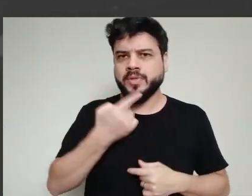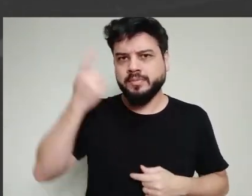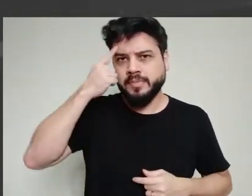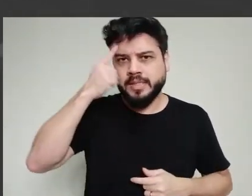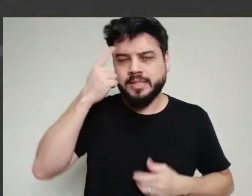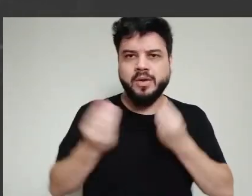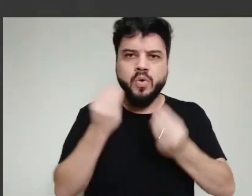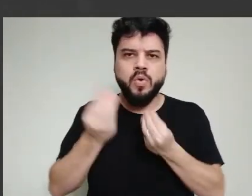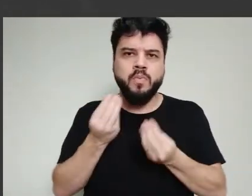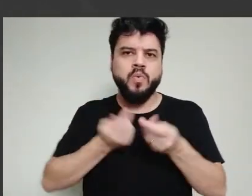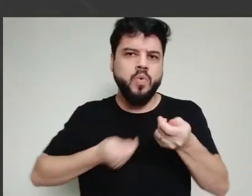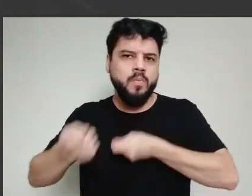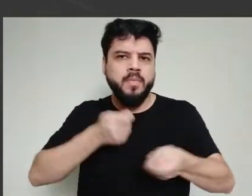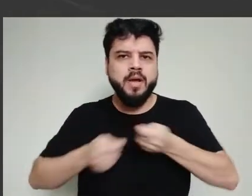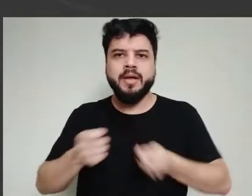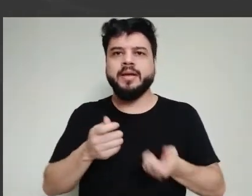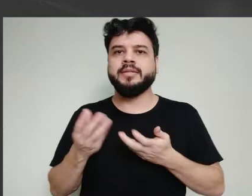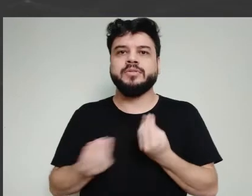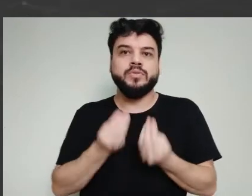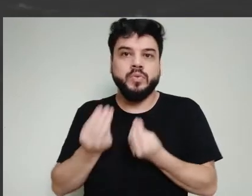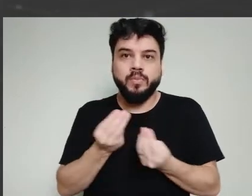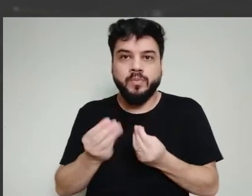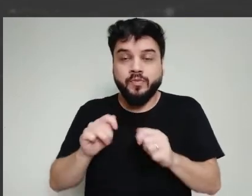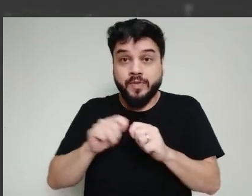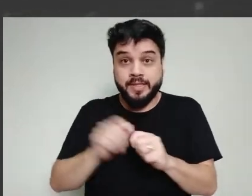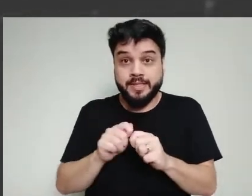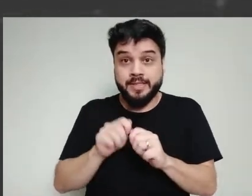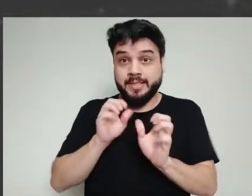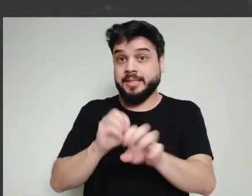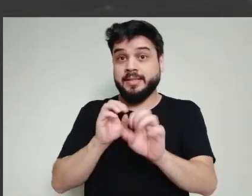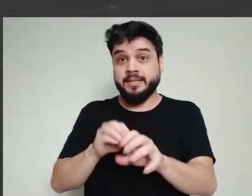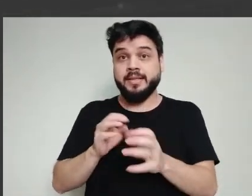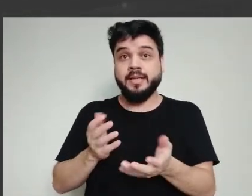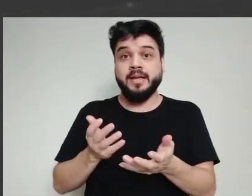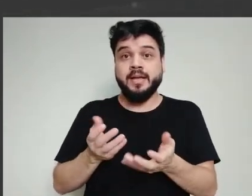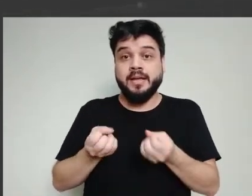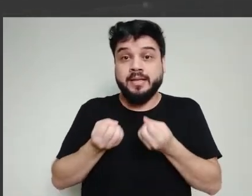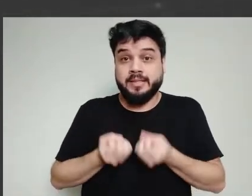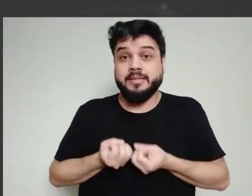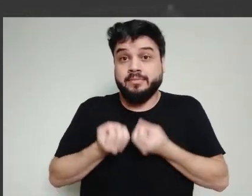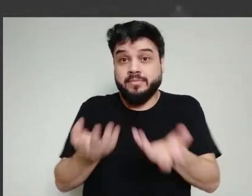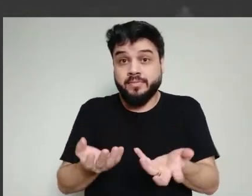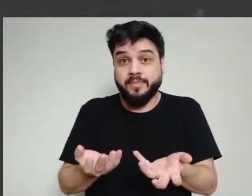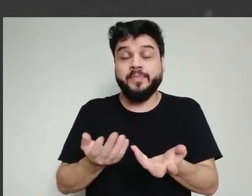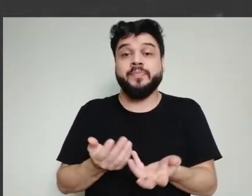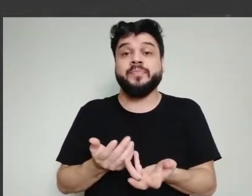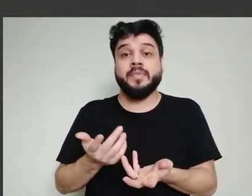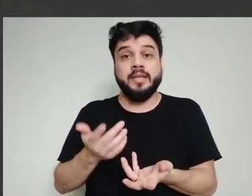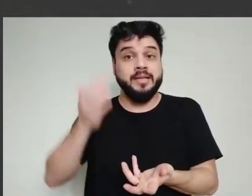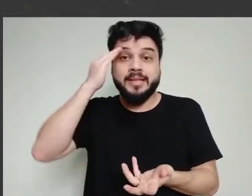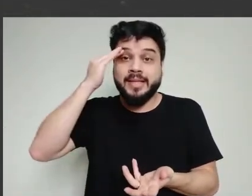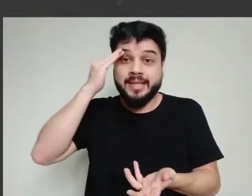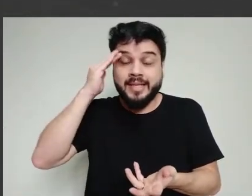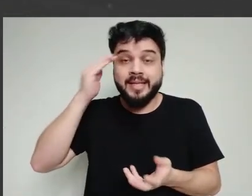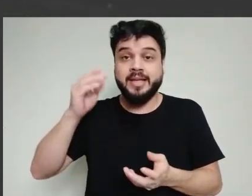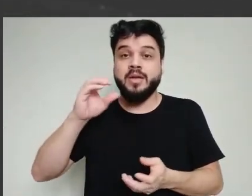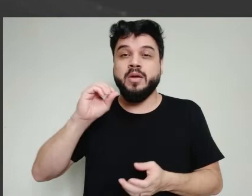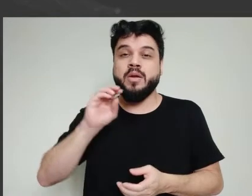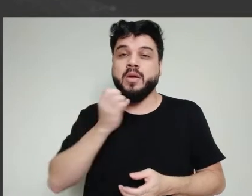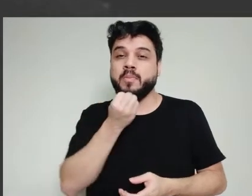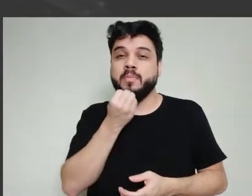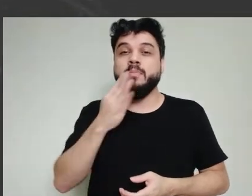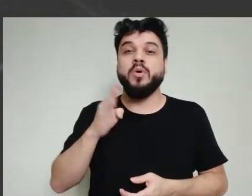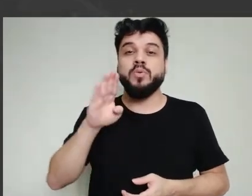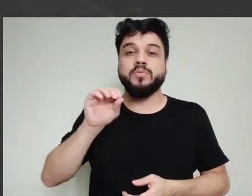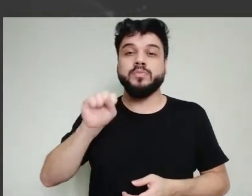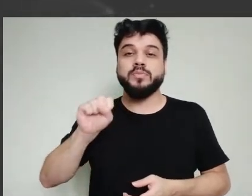bom senso também, vai muito das empresas que detêm hoje em dia